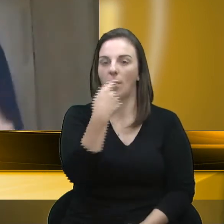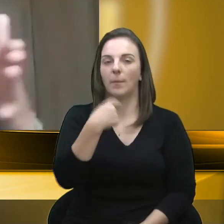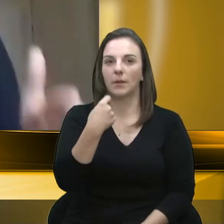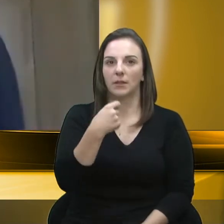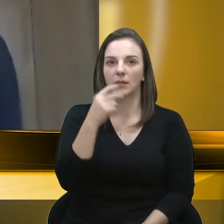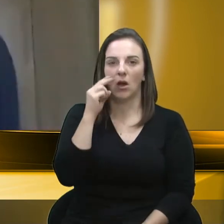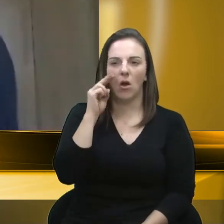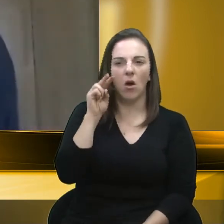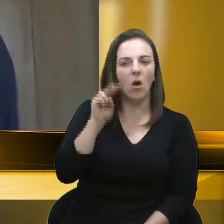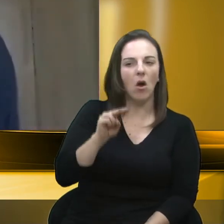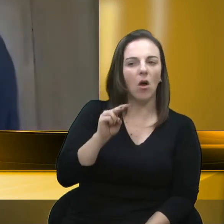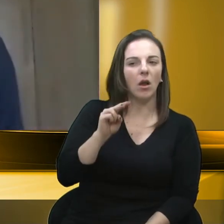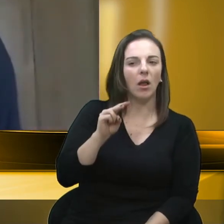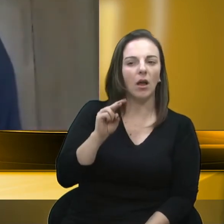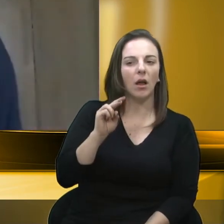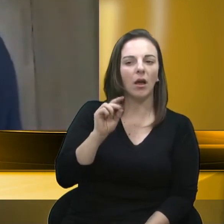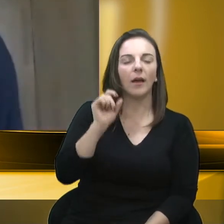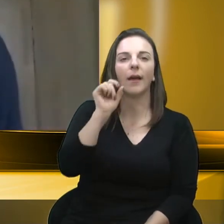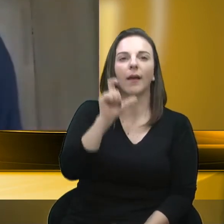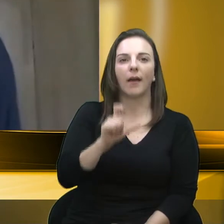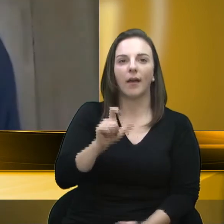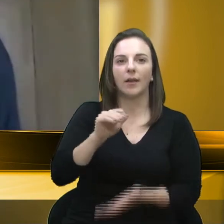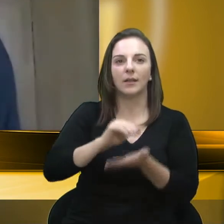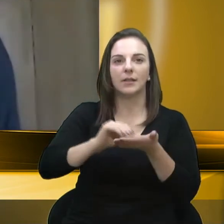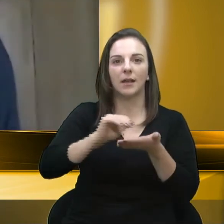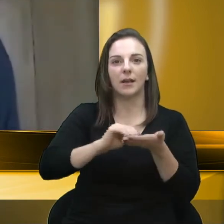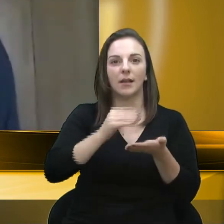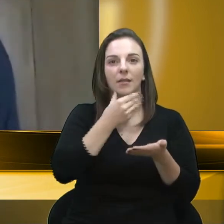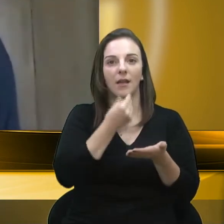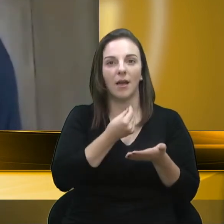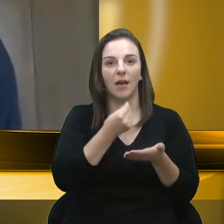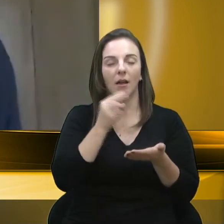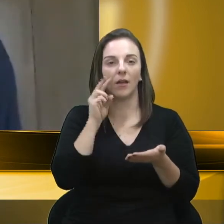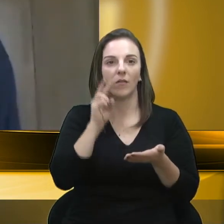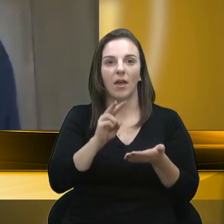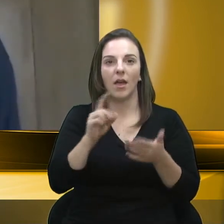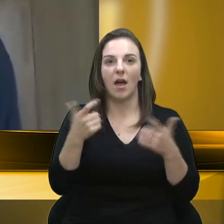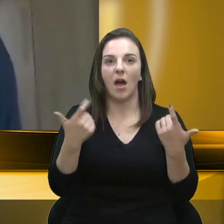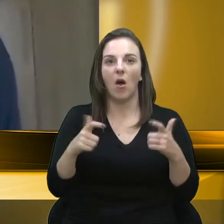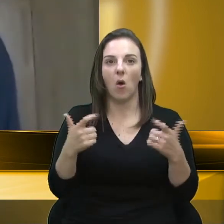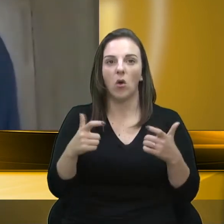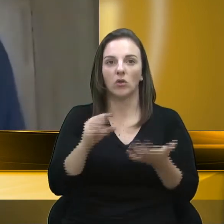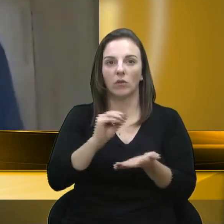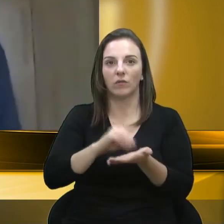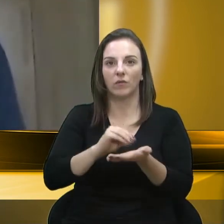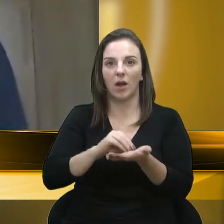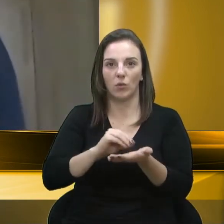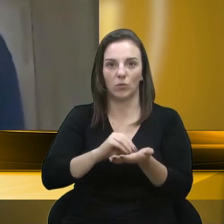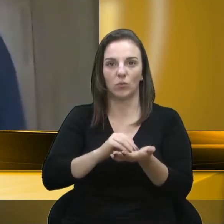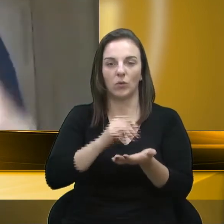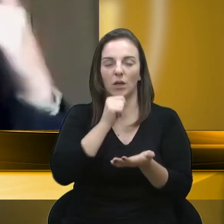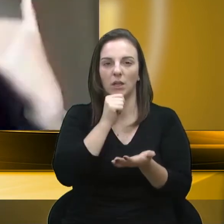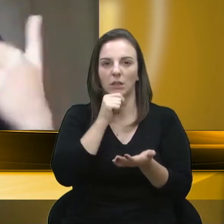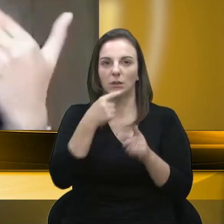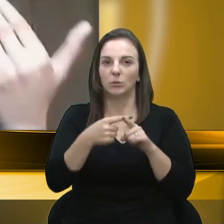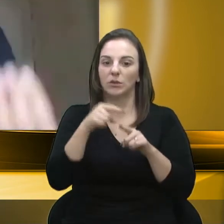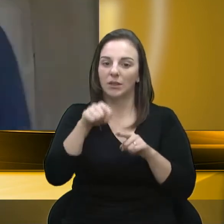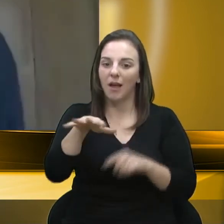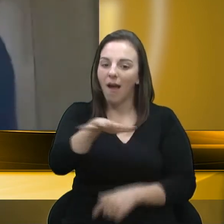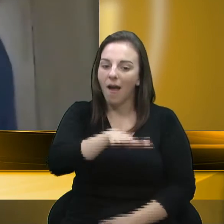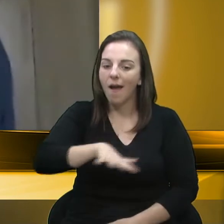escolha do seu secretariado e ver aonde a gente ainda tem lacunas. Porque na educação, que a mim é uma das